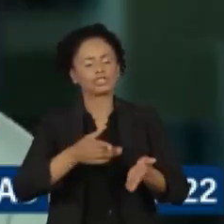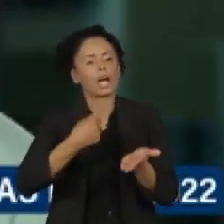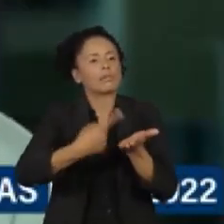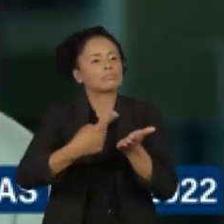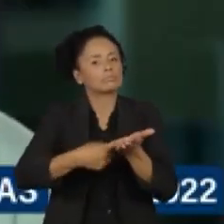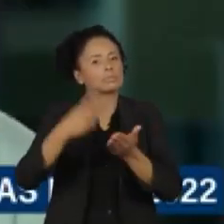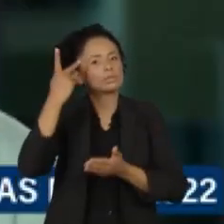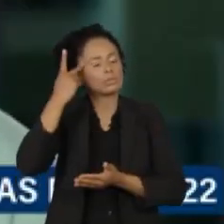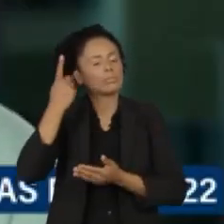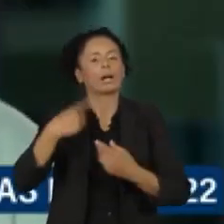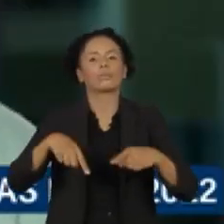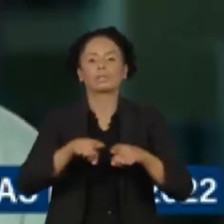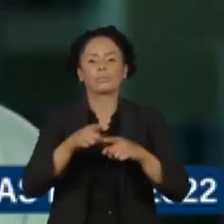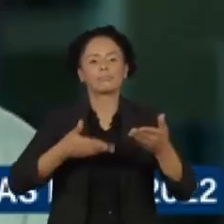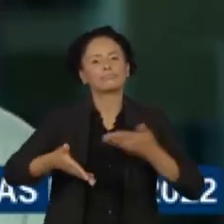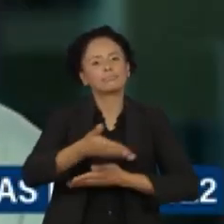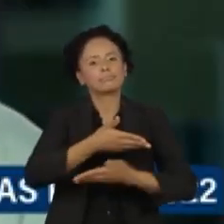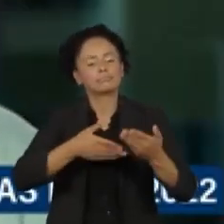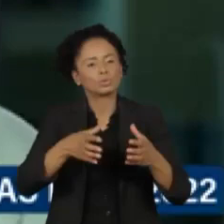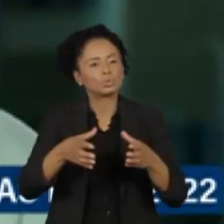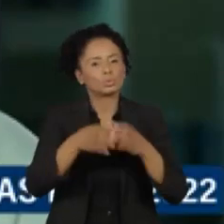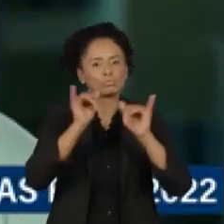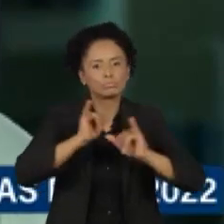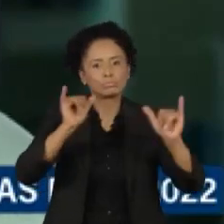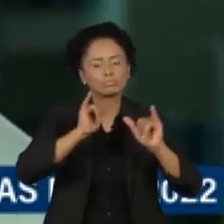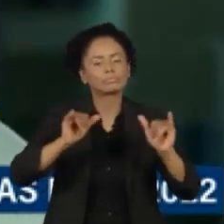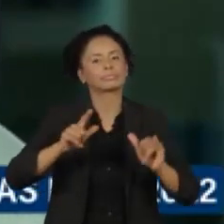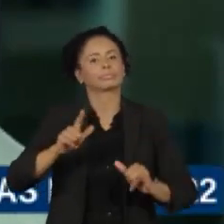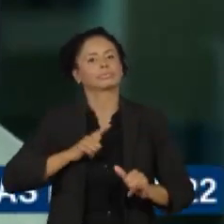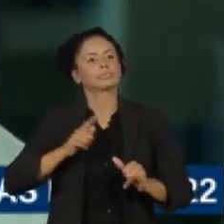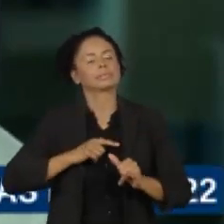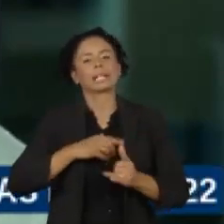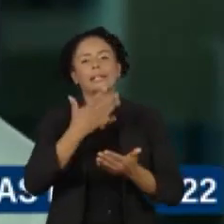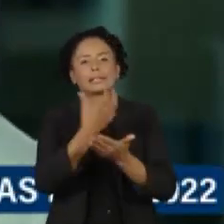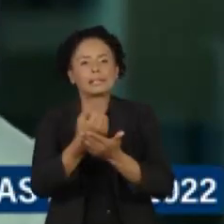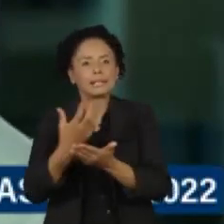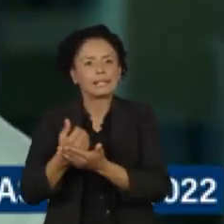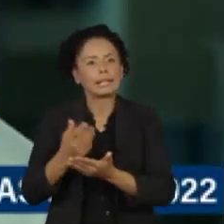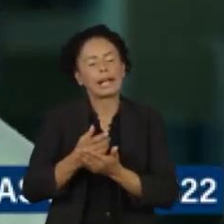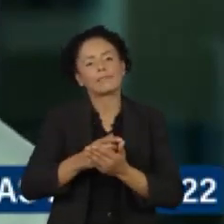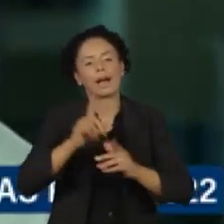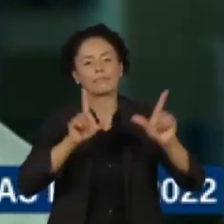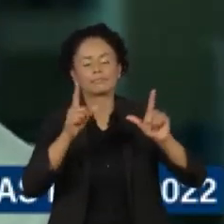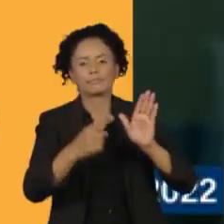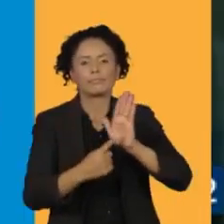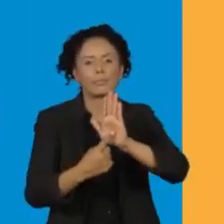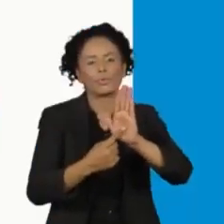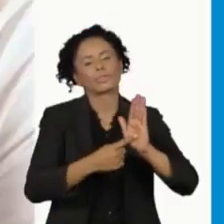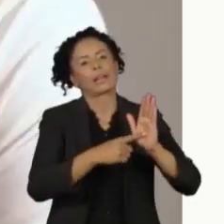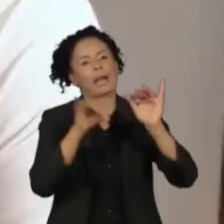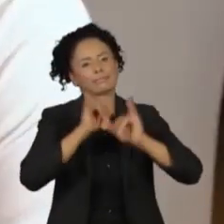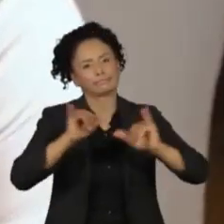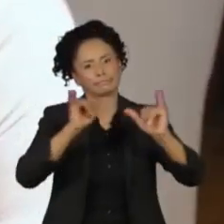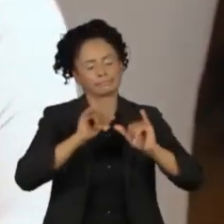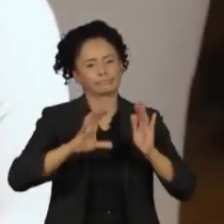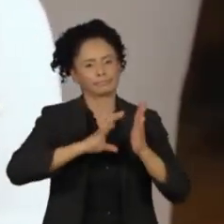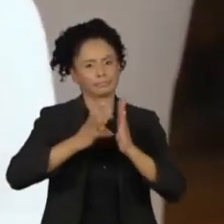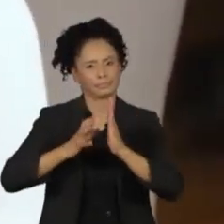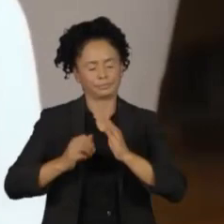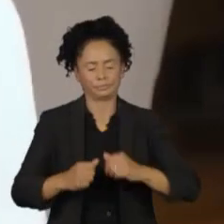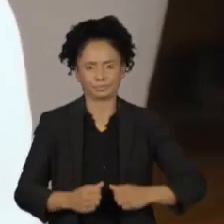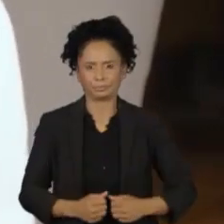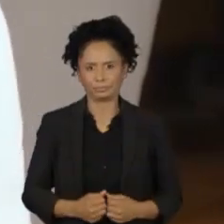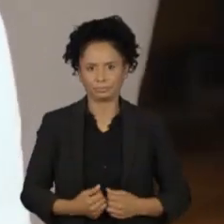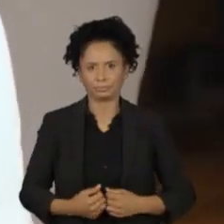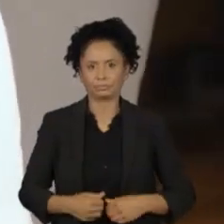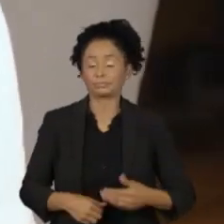com a equipe de campanha para tratar das gravações do programa eleitoral e fechar os palanques nos estados. O empresário influenciador